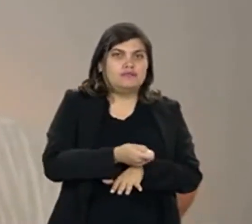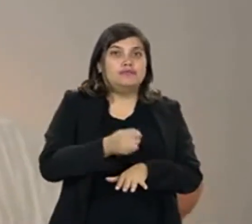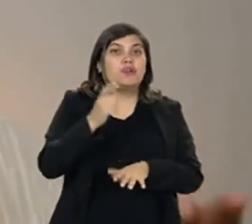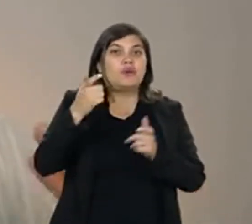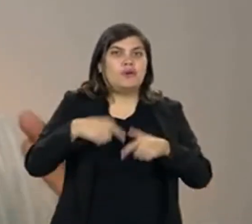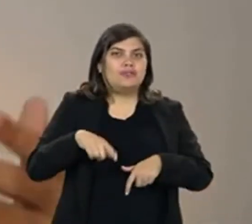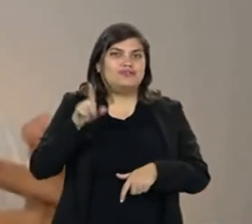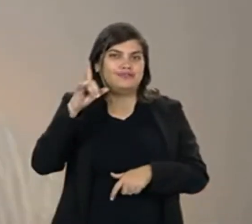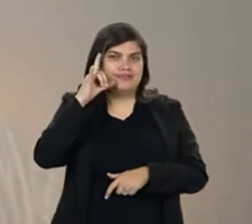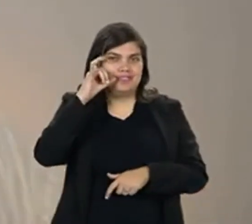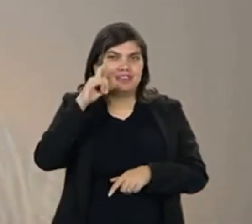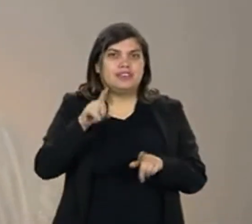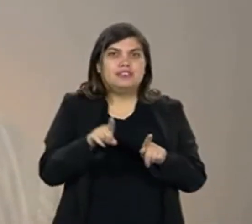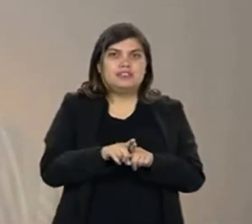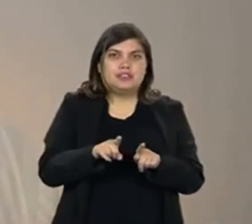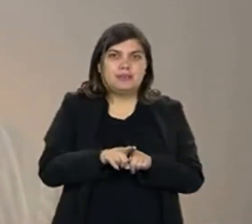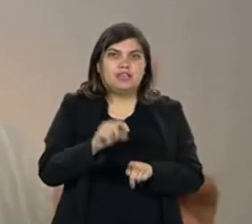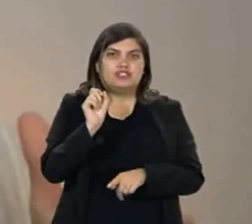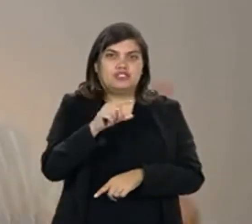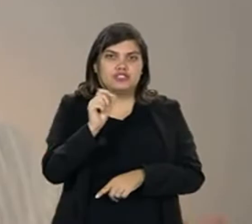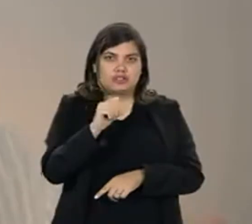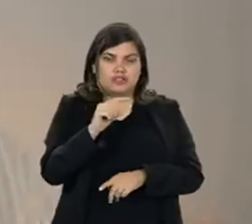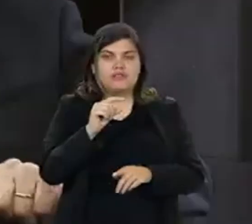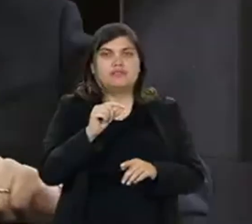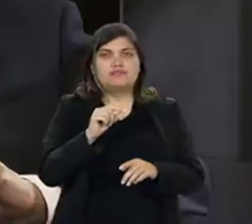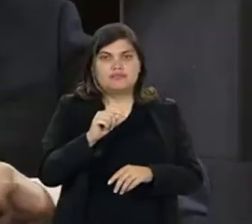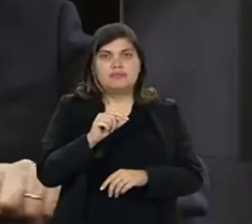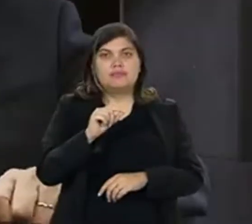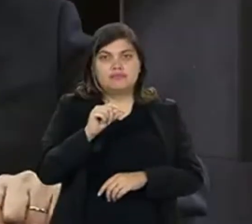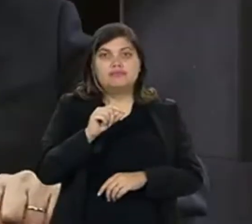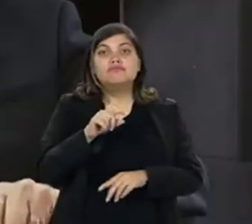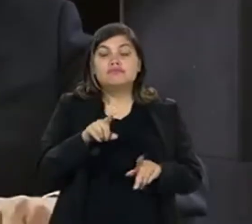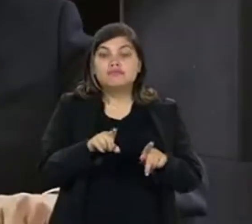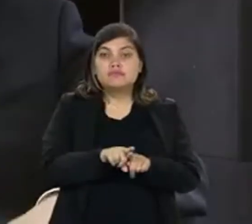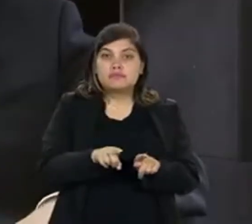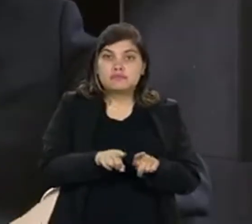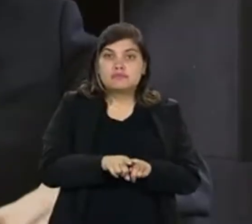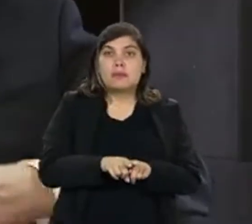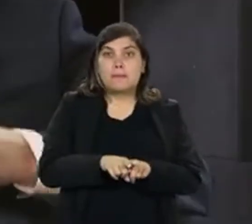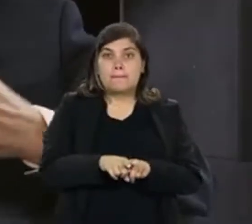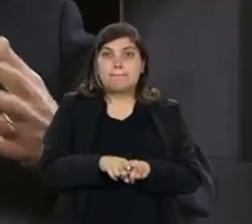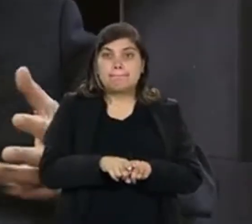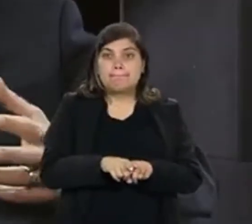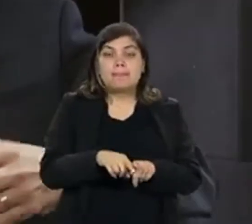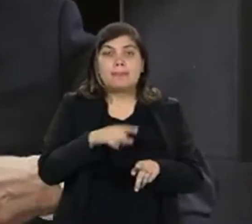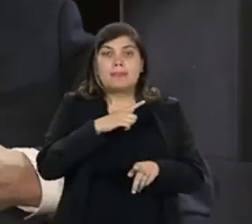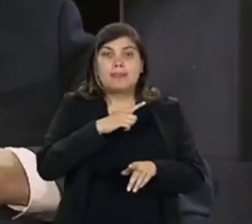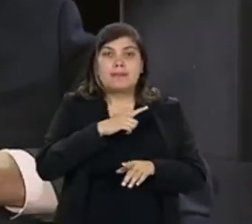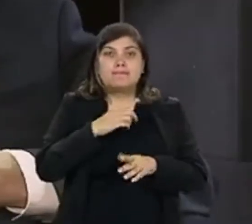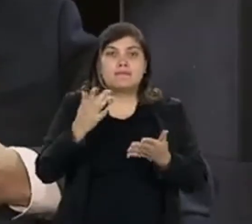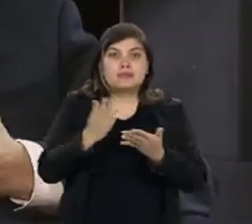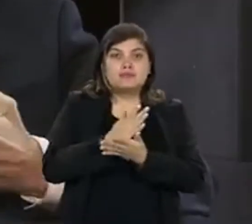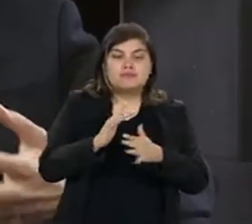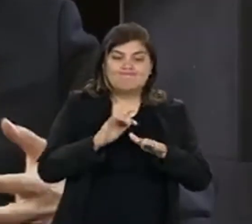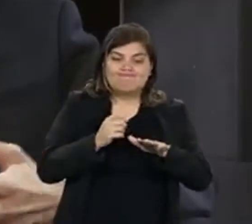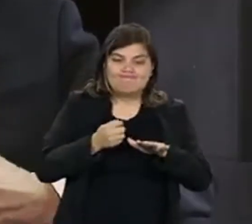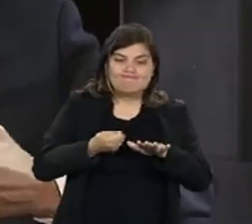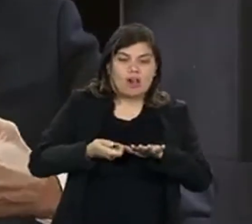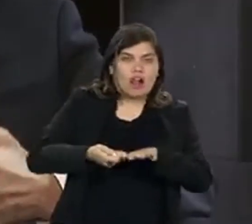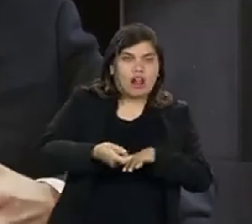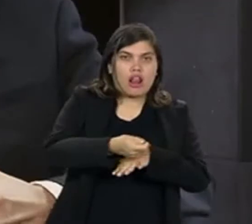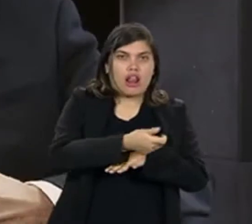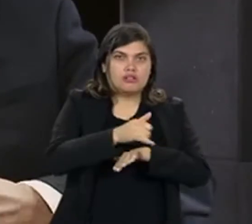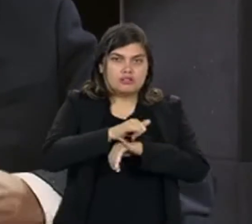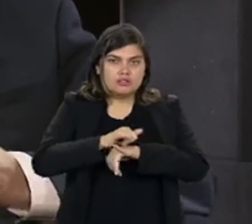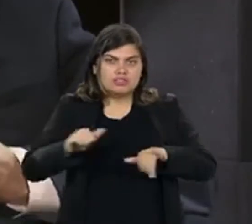notícias falsas lá no Instagram e no TikTok. Acho que fake news, que é notícia que não é verdadeira,